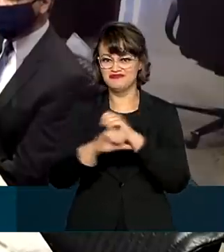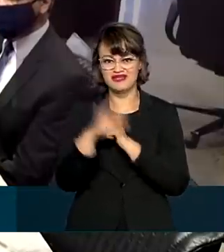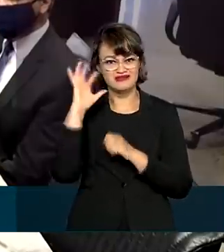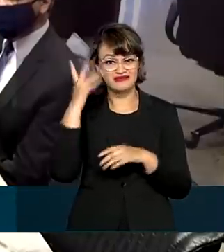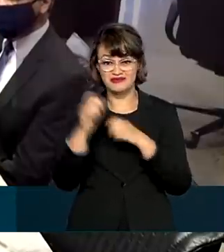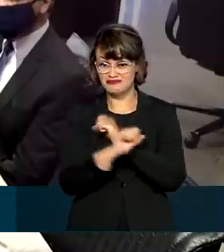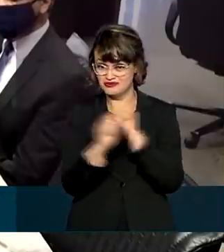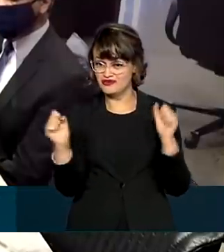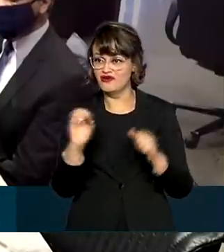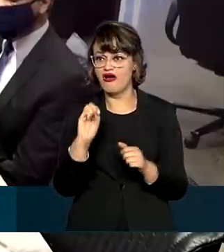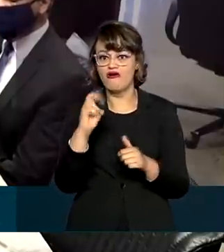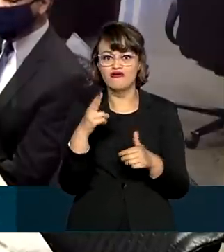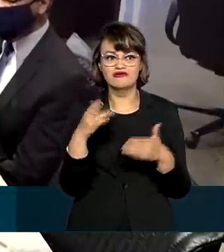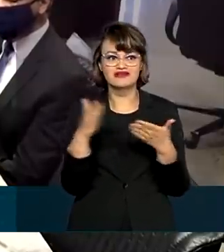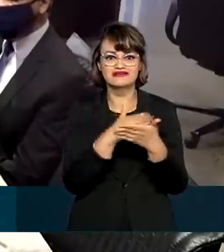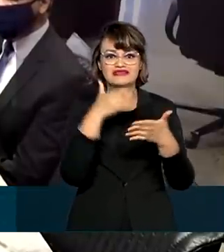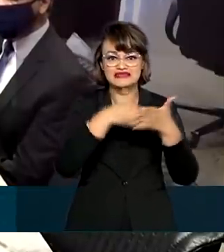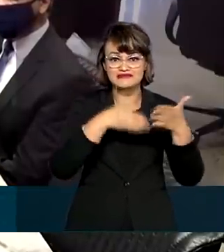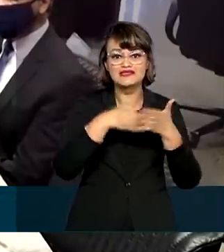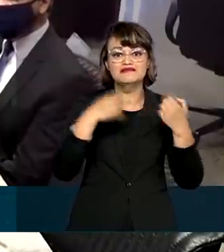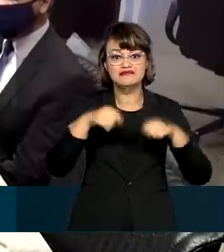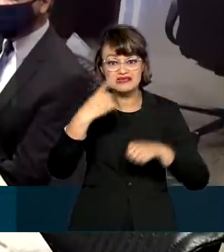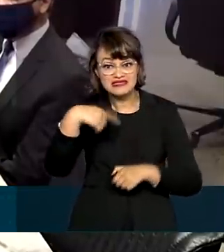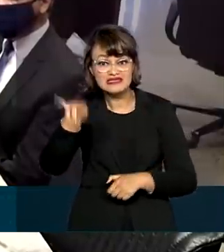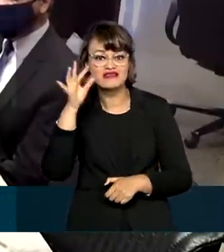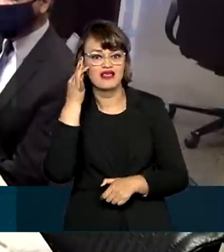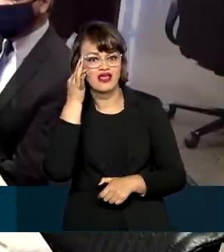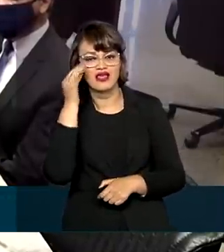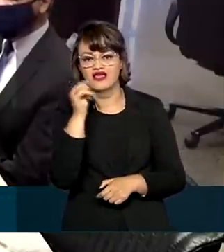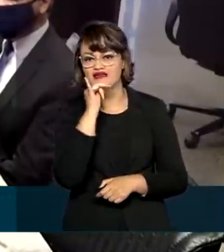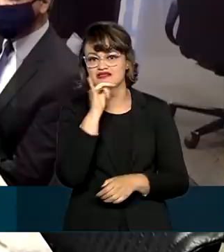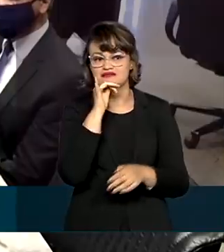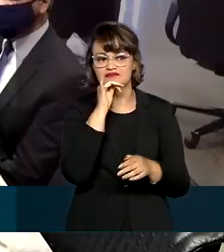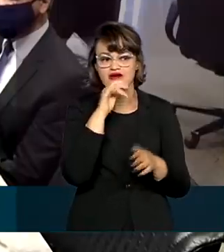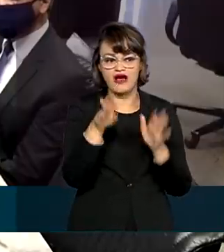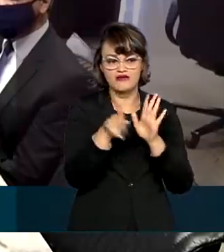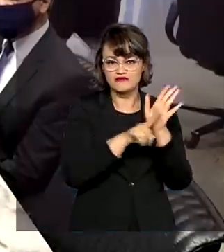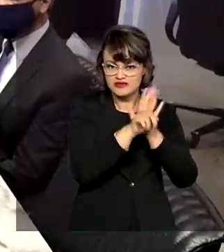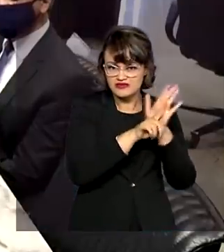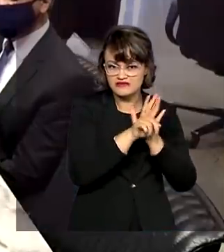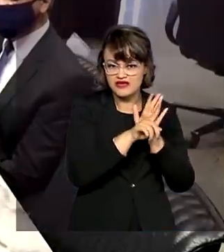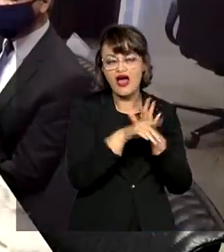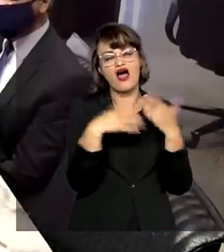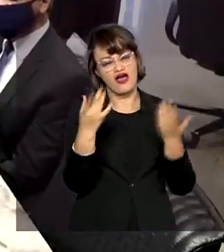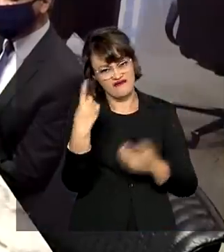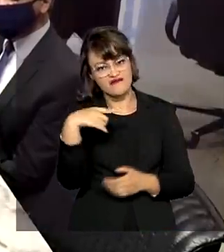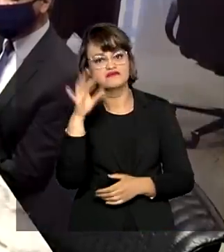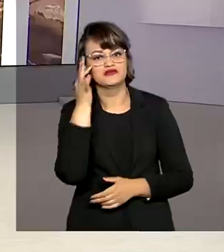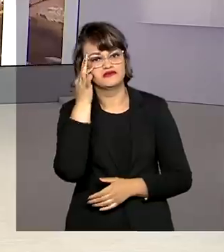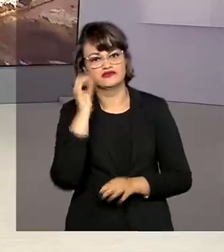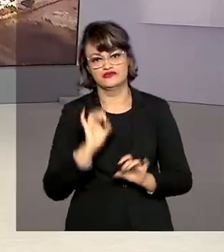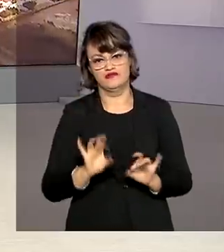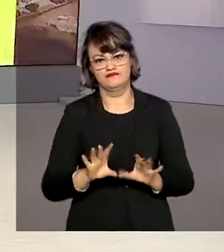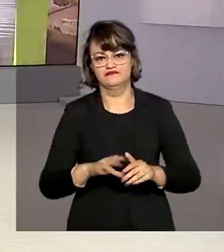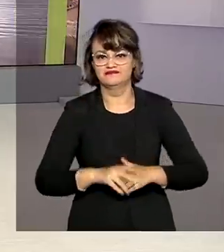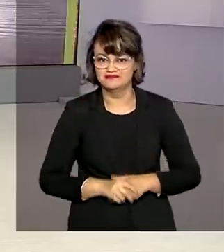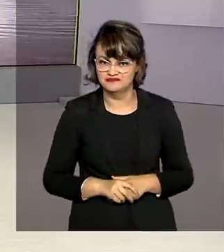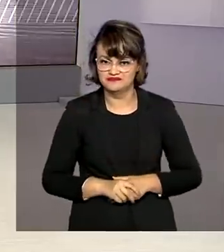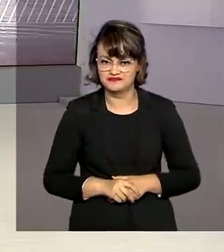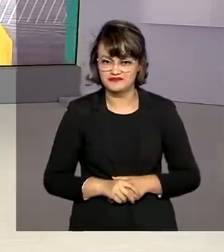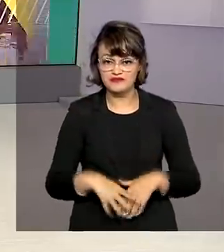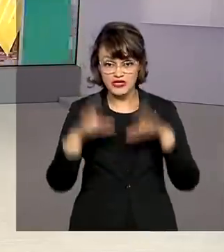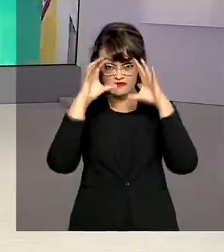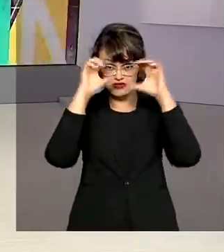ou que têm limitações para serem feitos remotamente, como é o caso da exigência, é que serão feitos presencialmente. E o